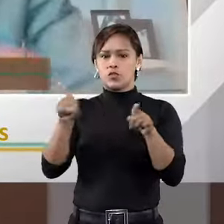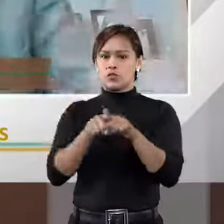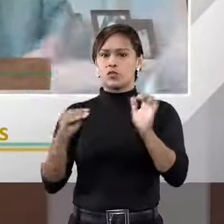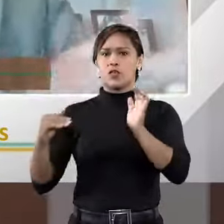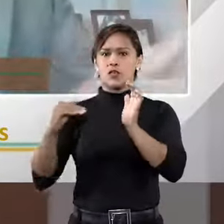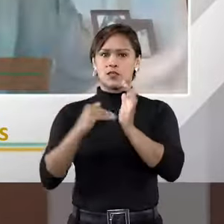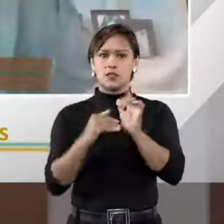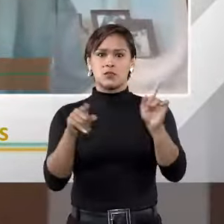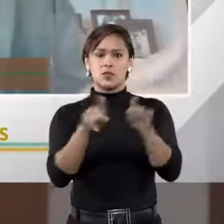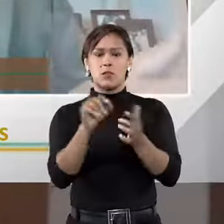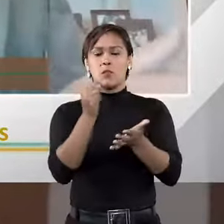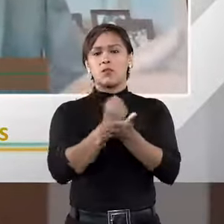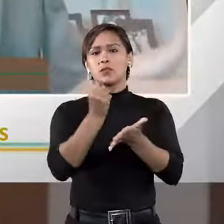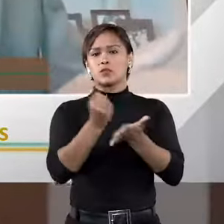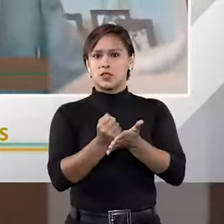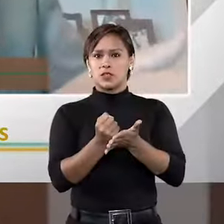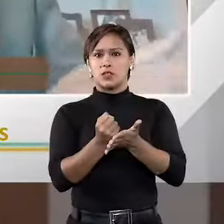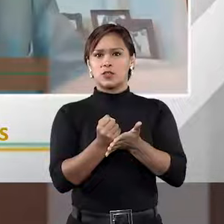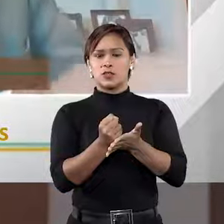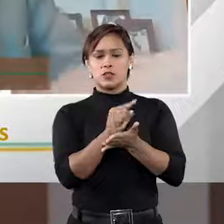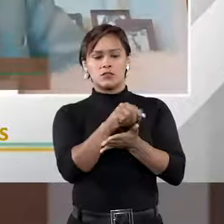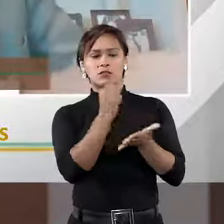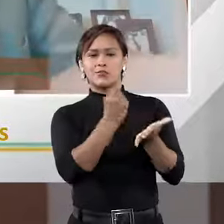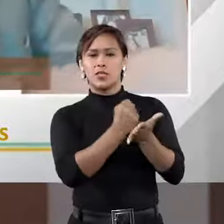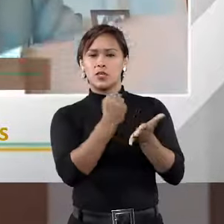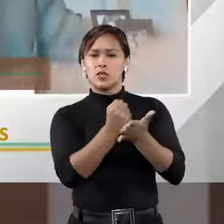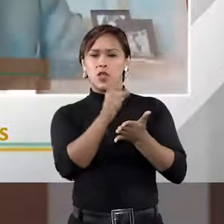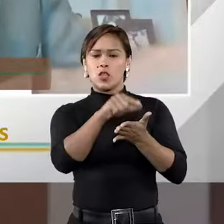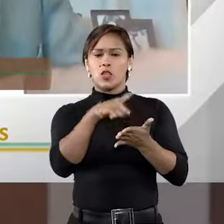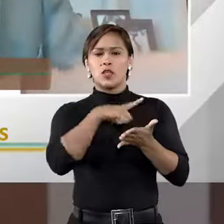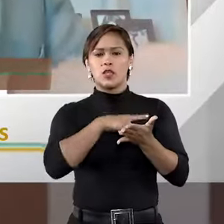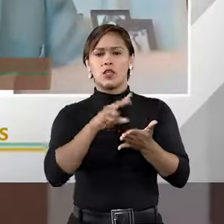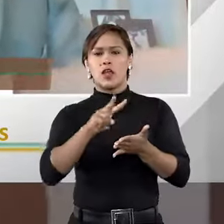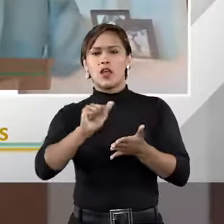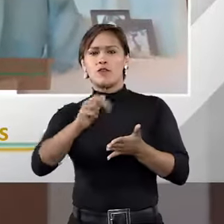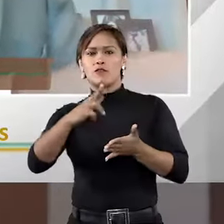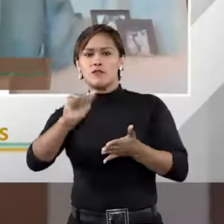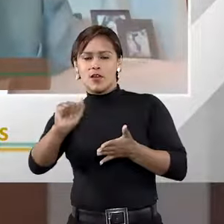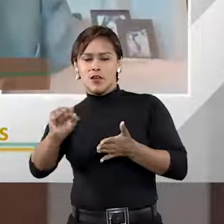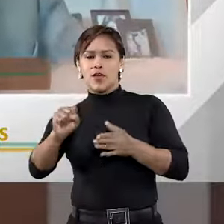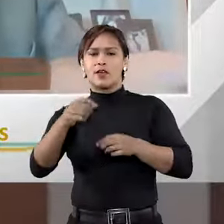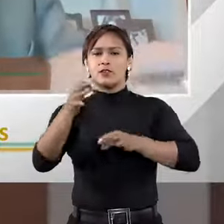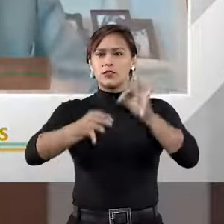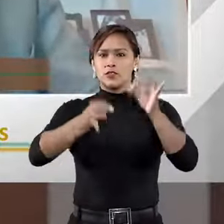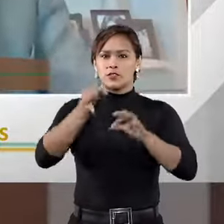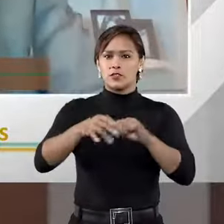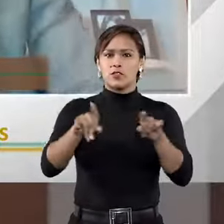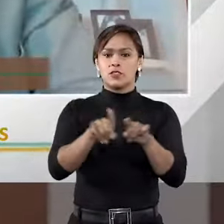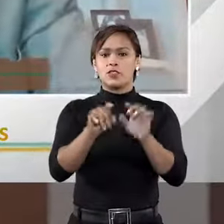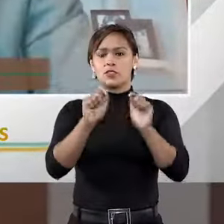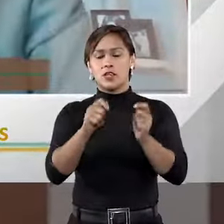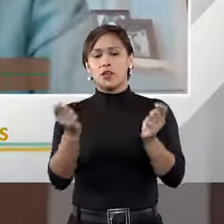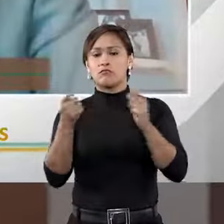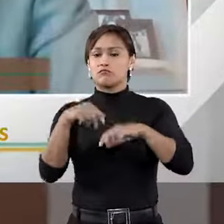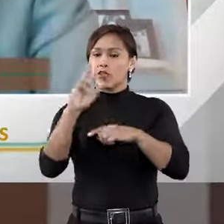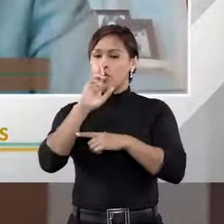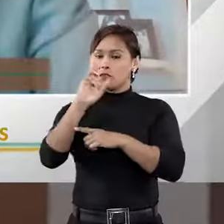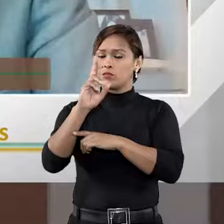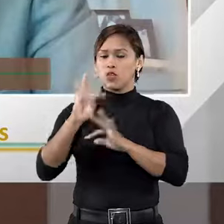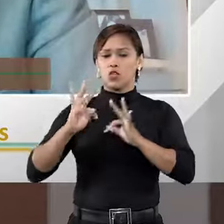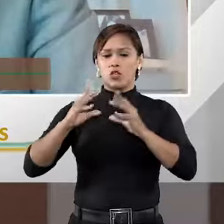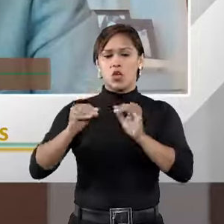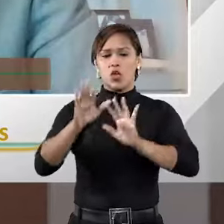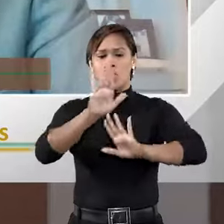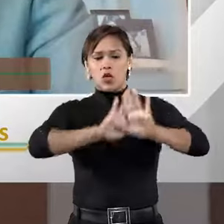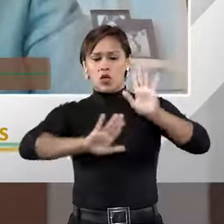câmaras estariam para os cartórios, para os cartórios que existem nas varas judiciais, que cuidam, então, de toda essa